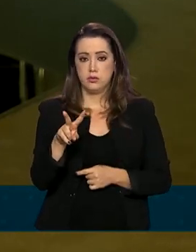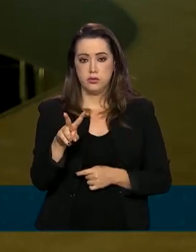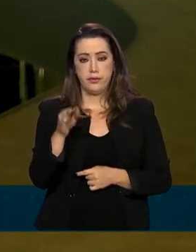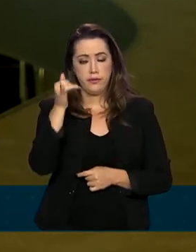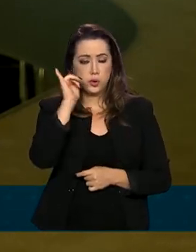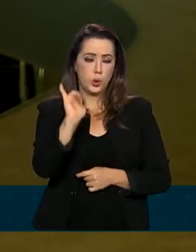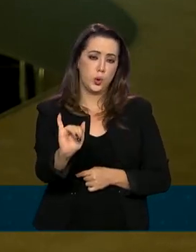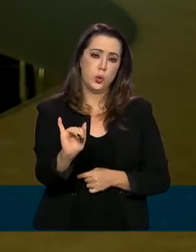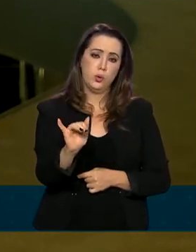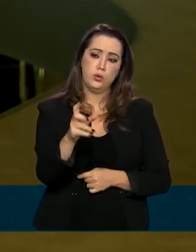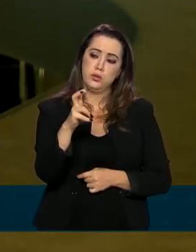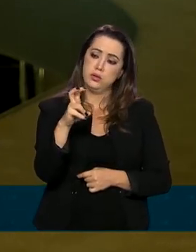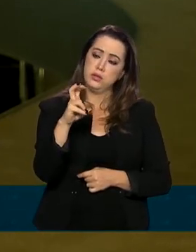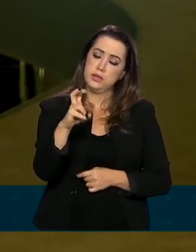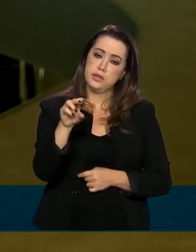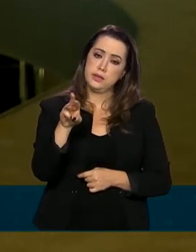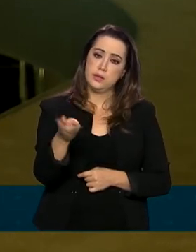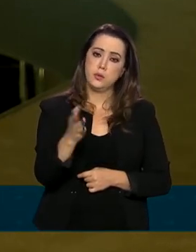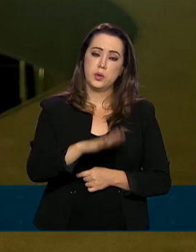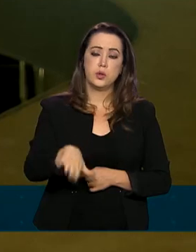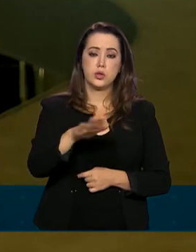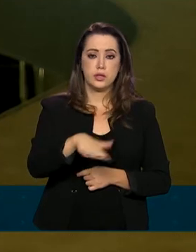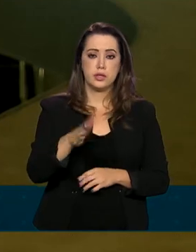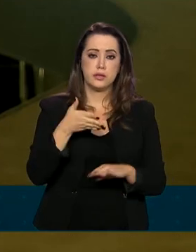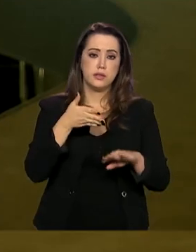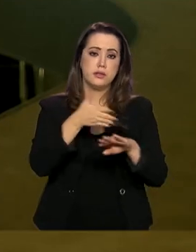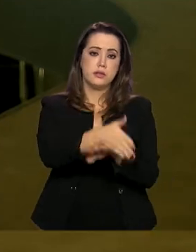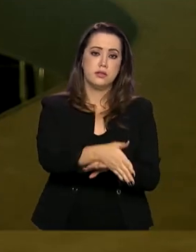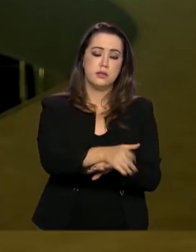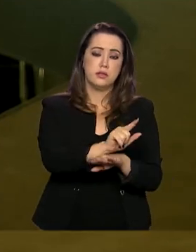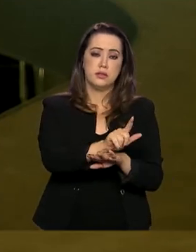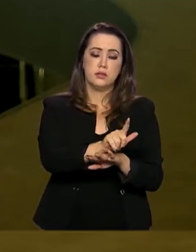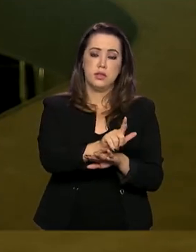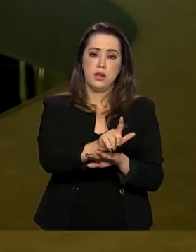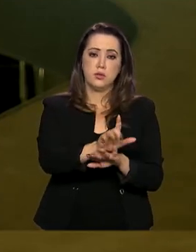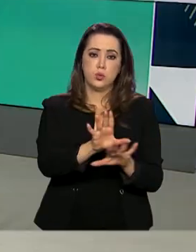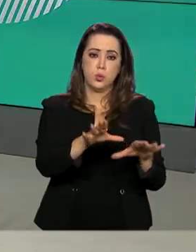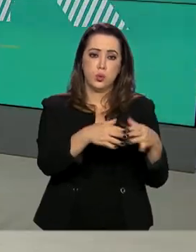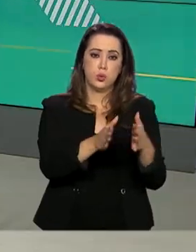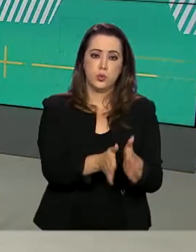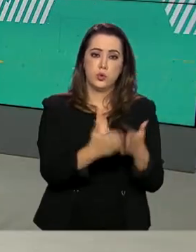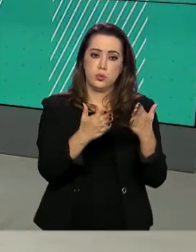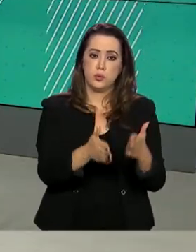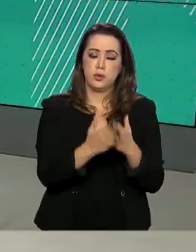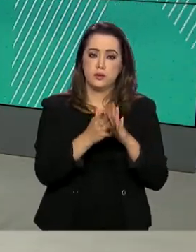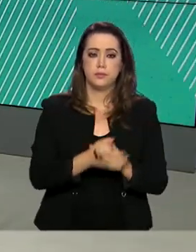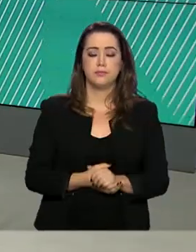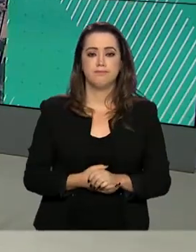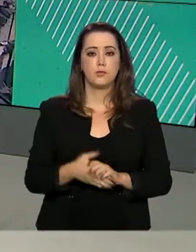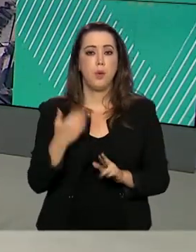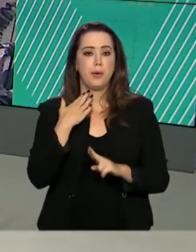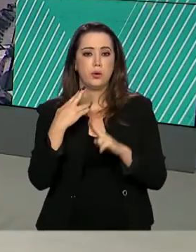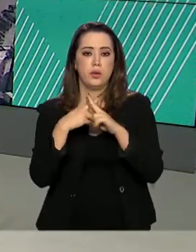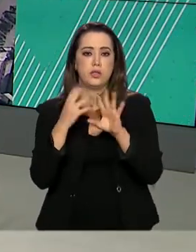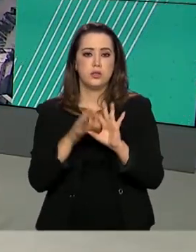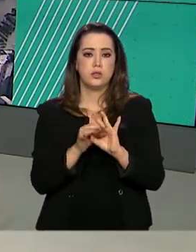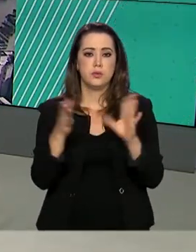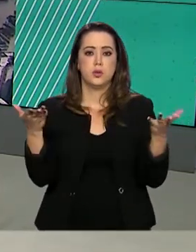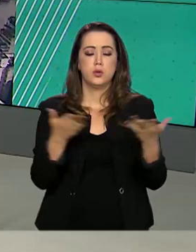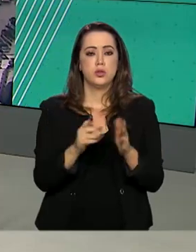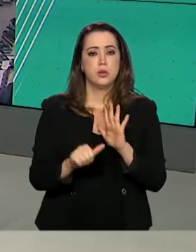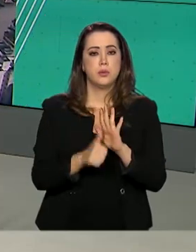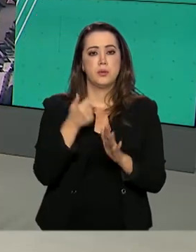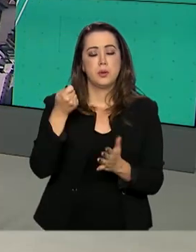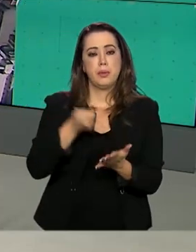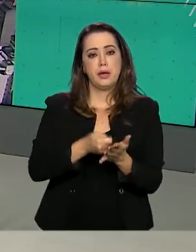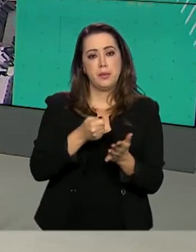evitou que 5 milhões de crianças entrassem na linha de pobreza. E a Caixa liberou hoje o saque da